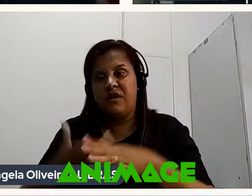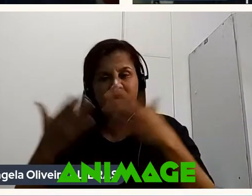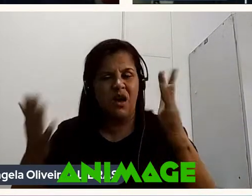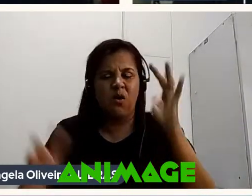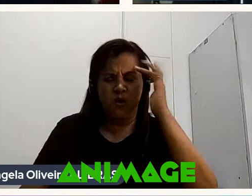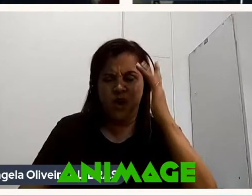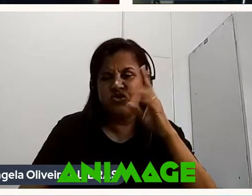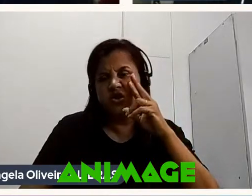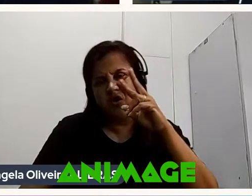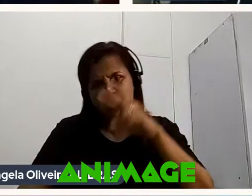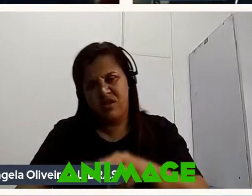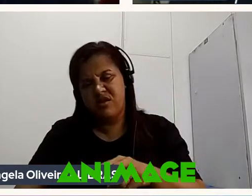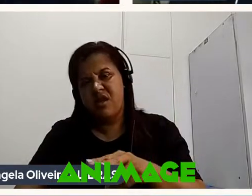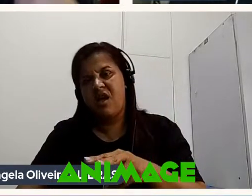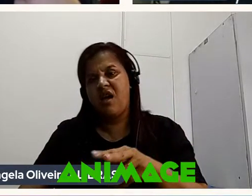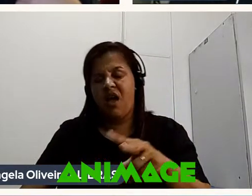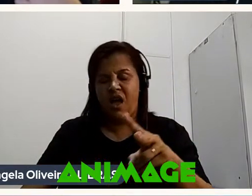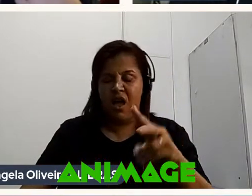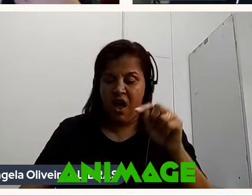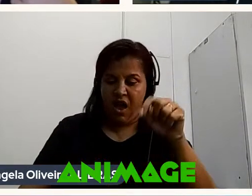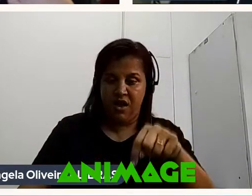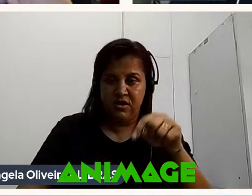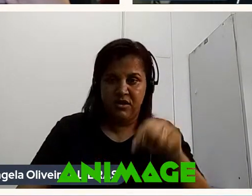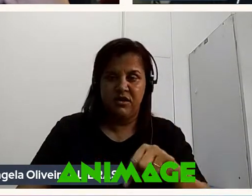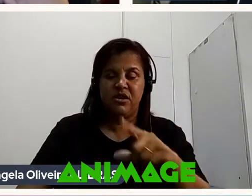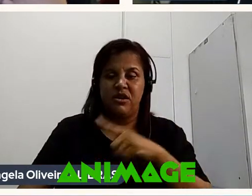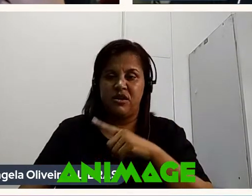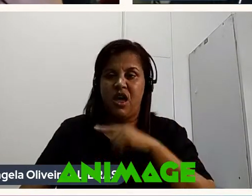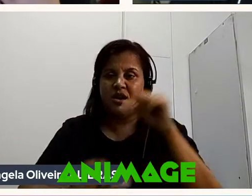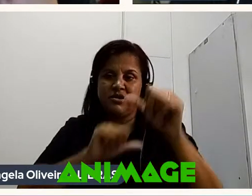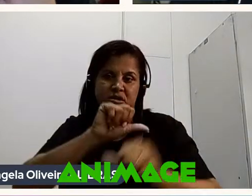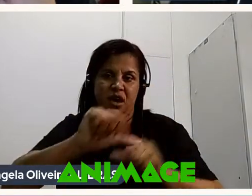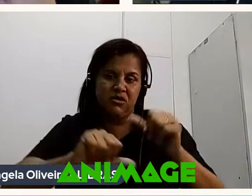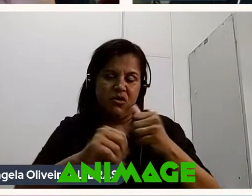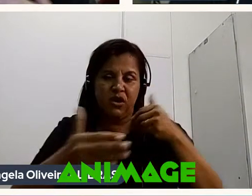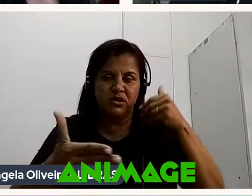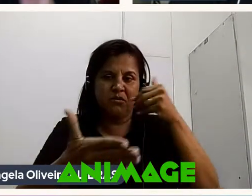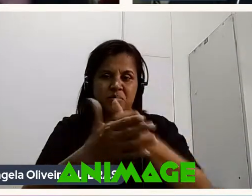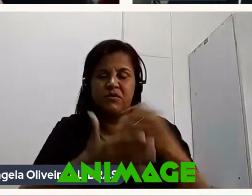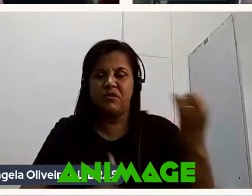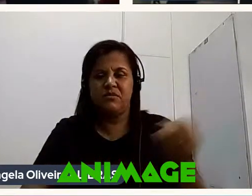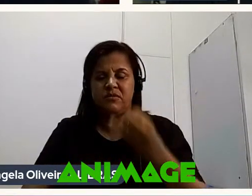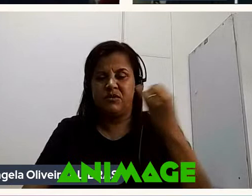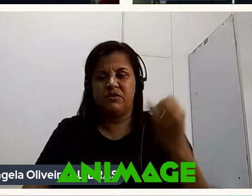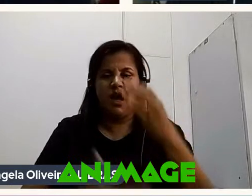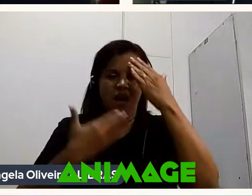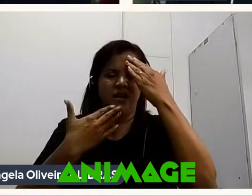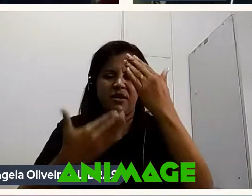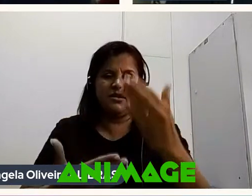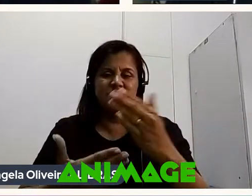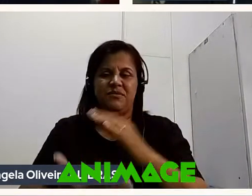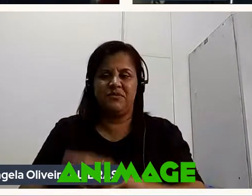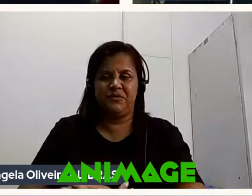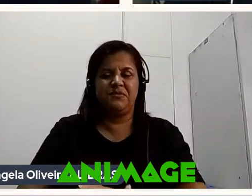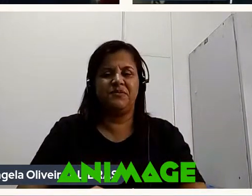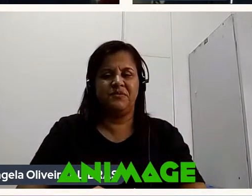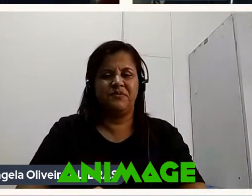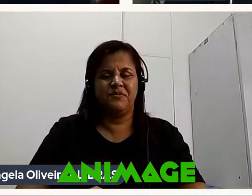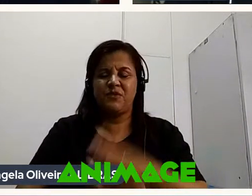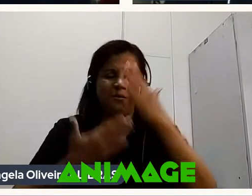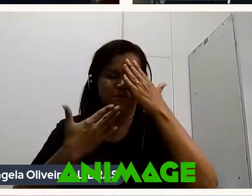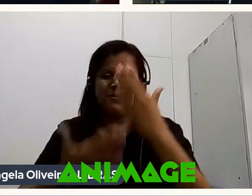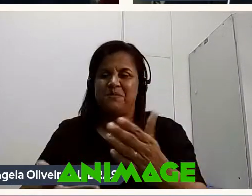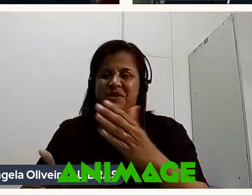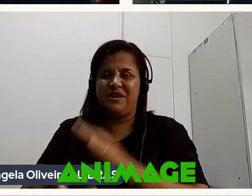olhar Aqui para dentro E ter essa troca Essa aproximação É fundamental Agradeço muito Muito obrigado A